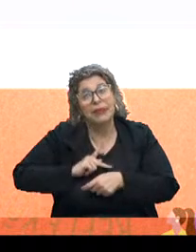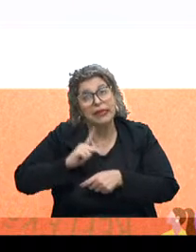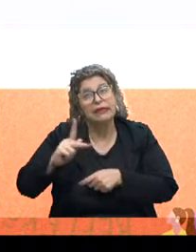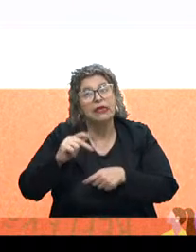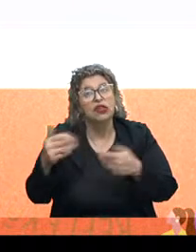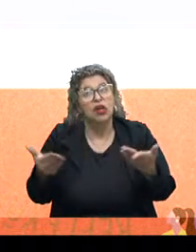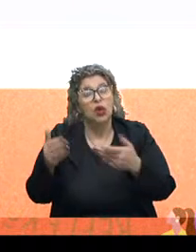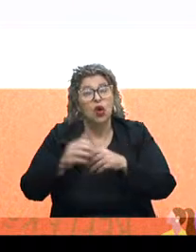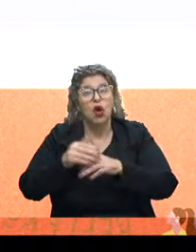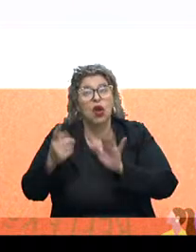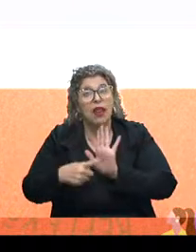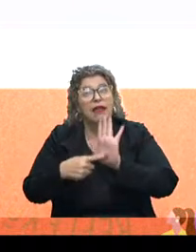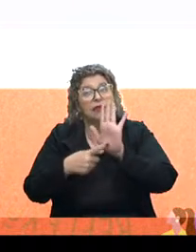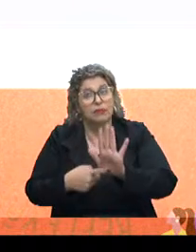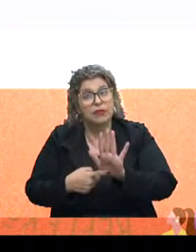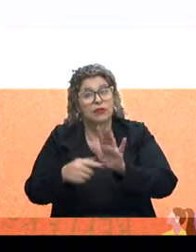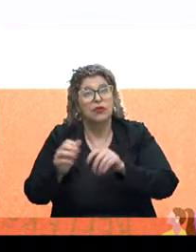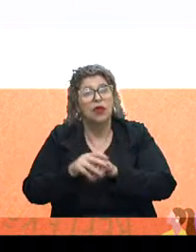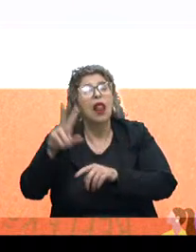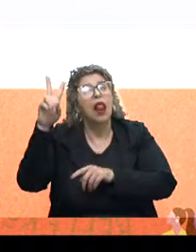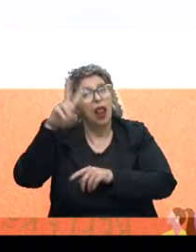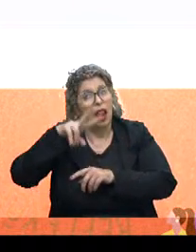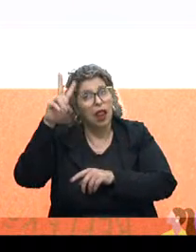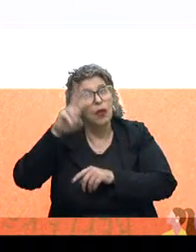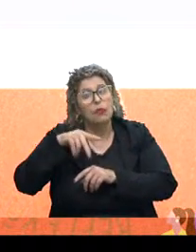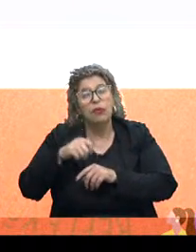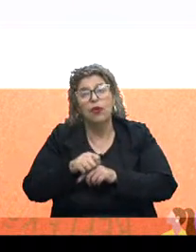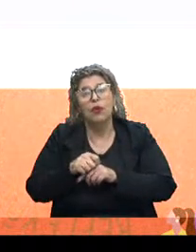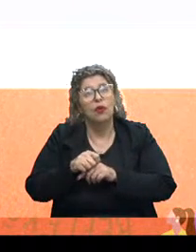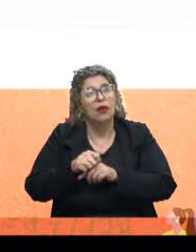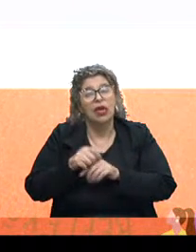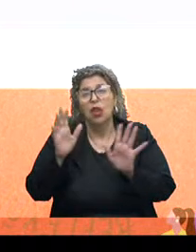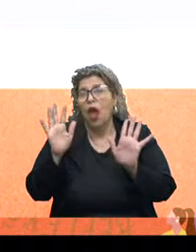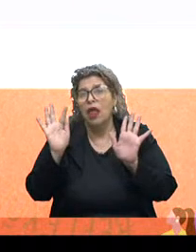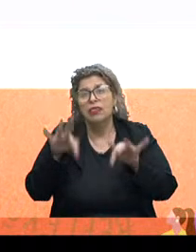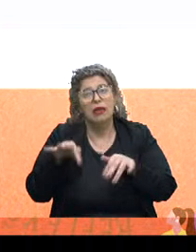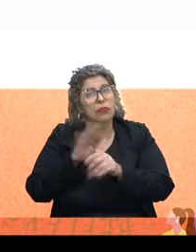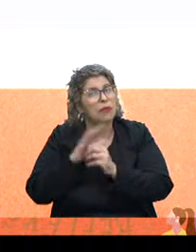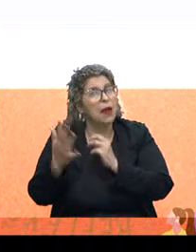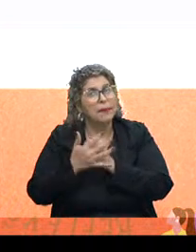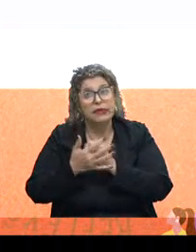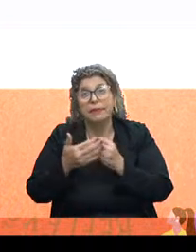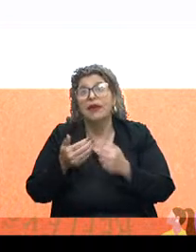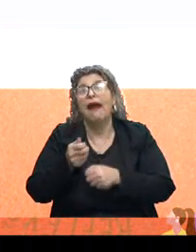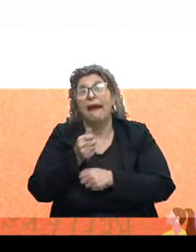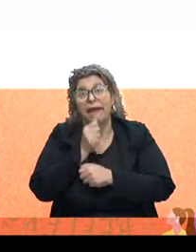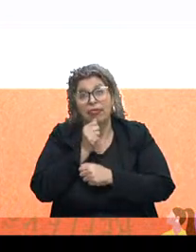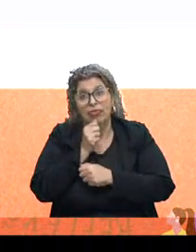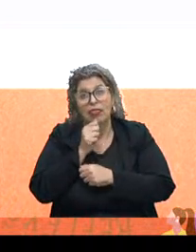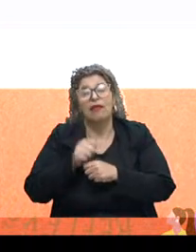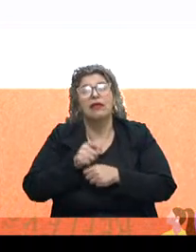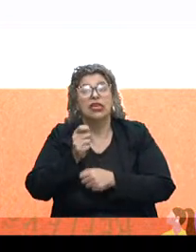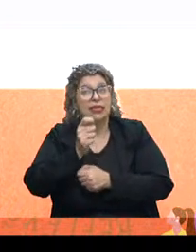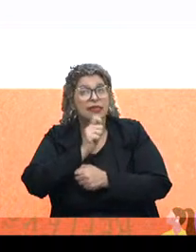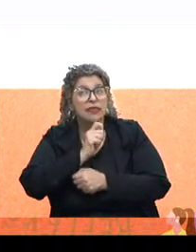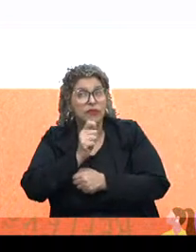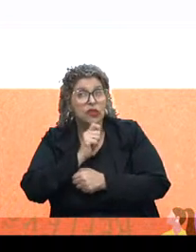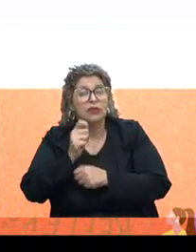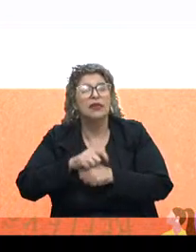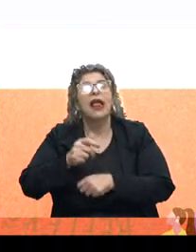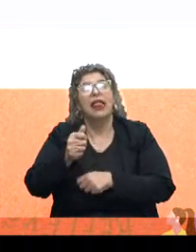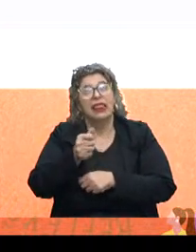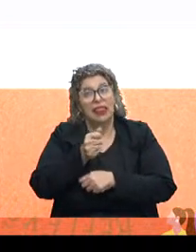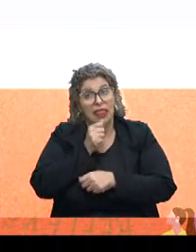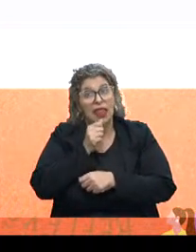apresentação, lembrou que nós não terminamos a pandemia ainda, e os entrevistados ainda